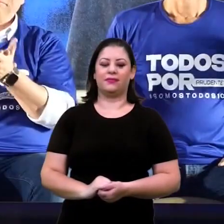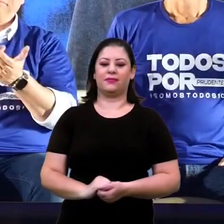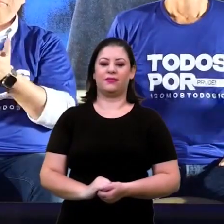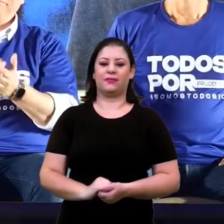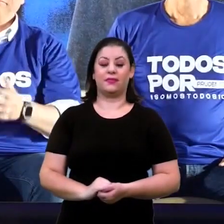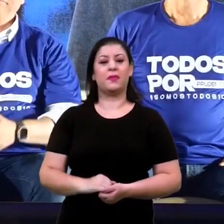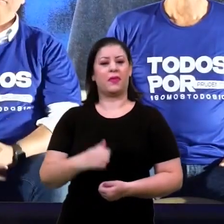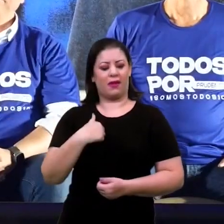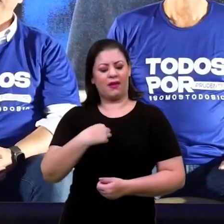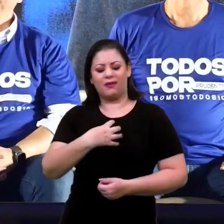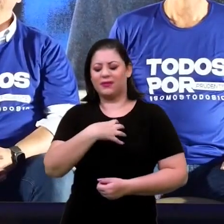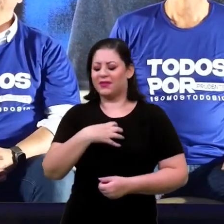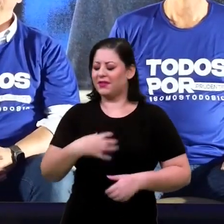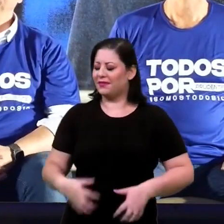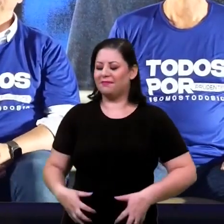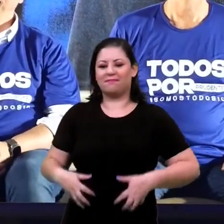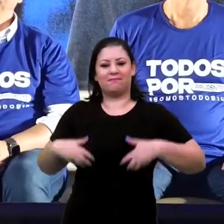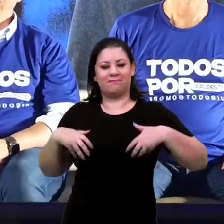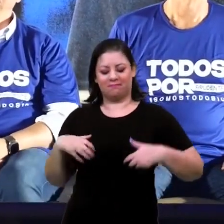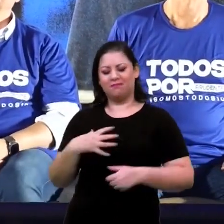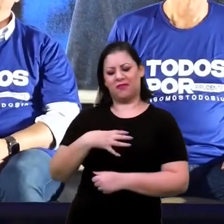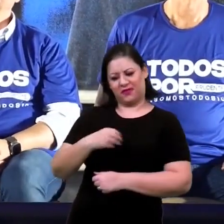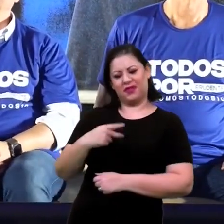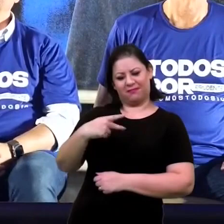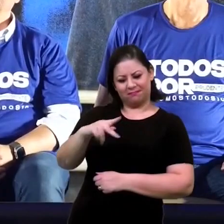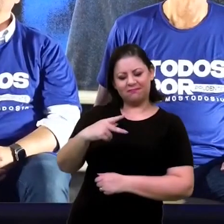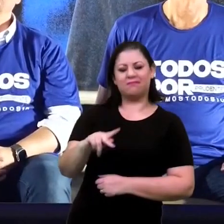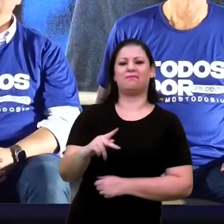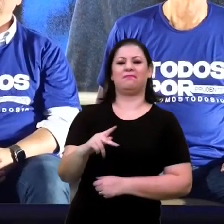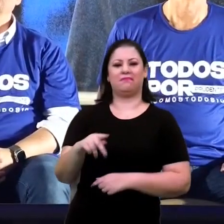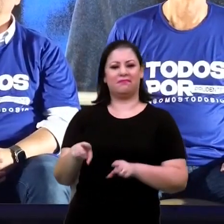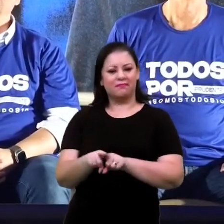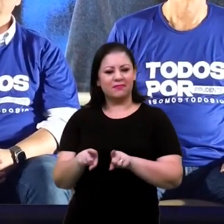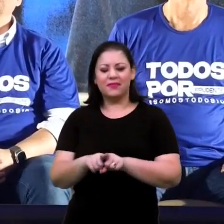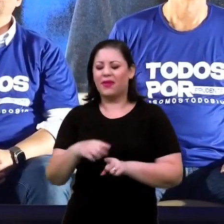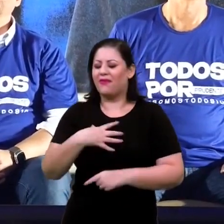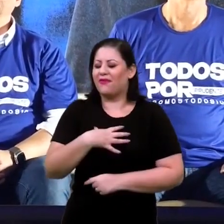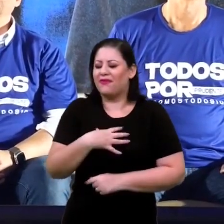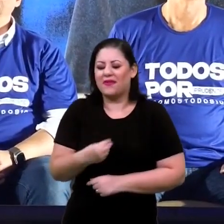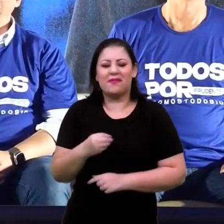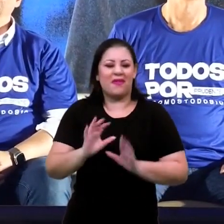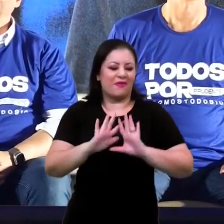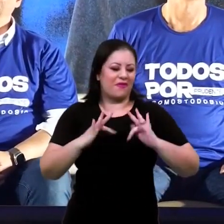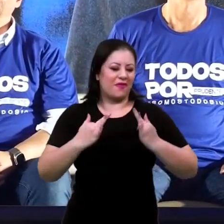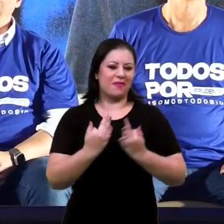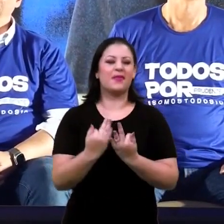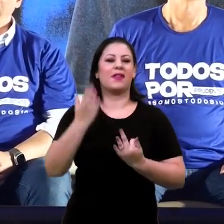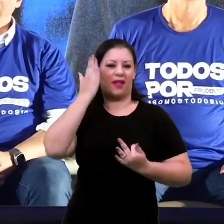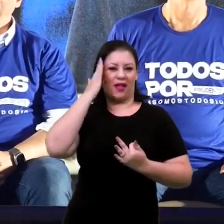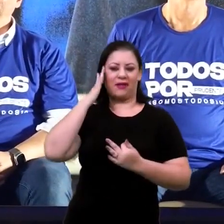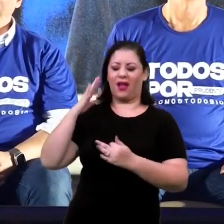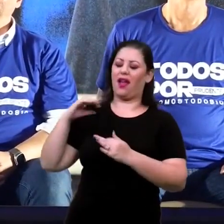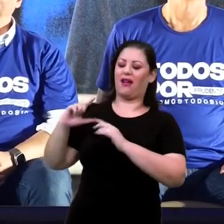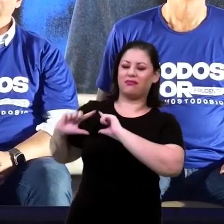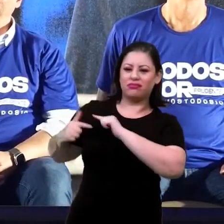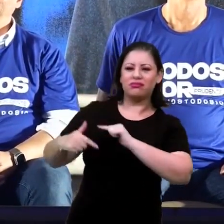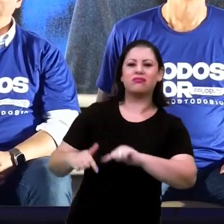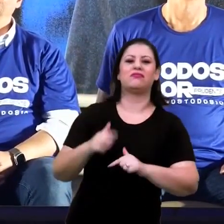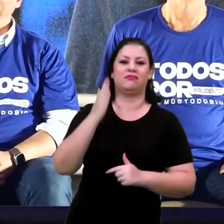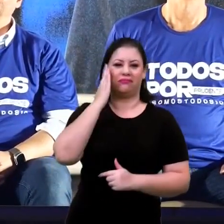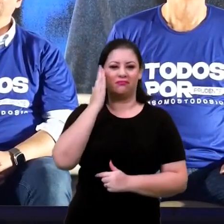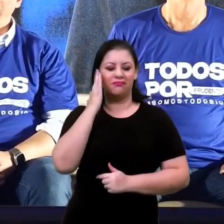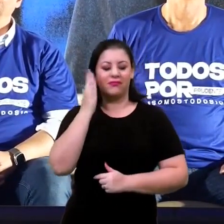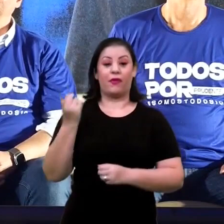Eu tenho muito orgulho de ser seu filho, Sérgio, de ser filho da Alexandra. Eu sei as minhas raízes. E eu vou voltar para cá,